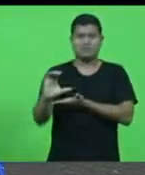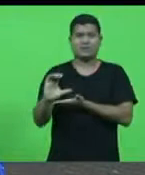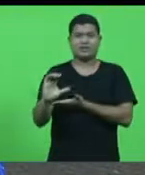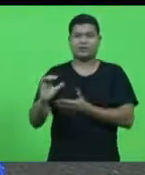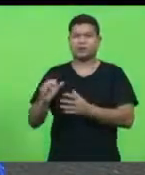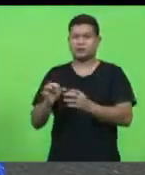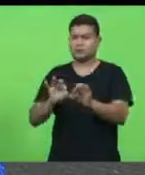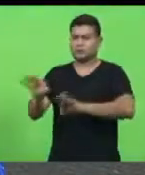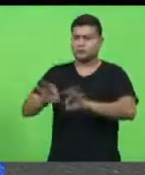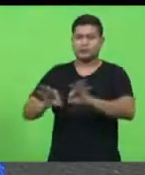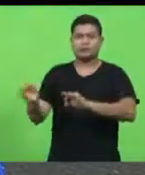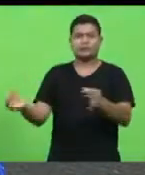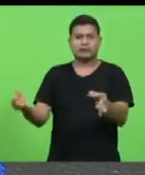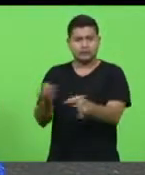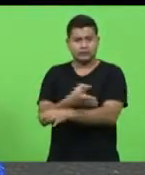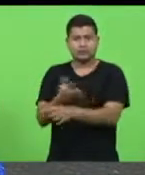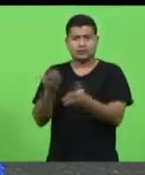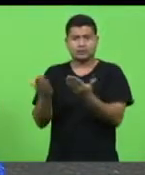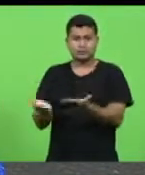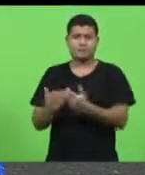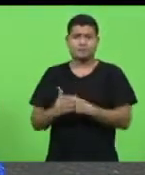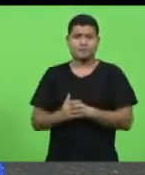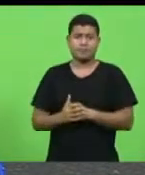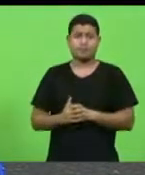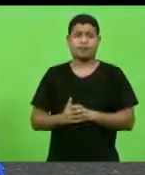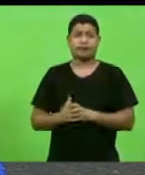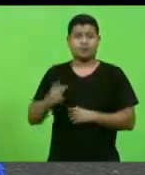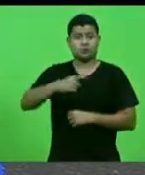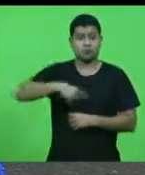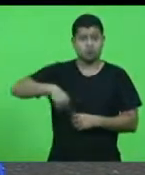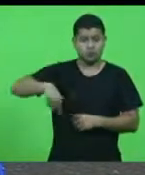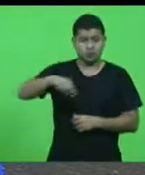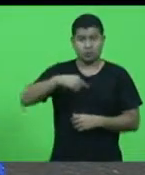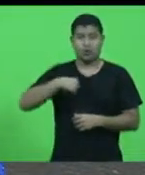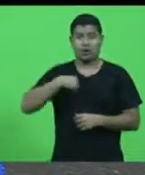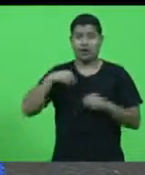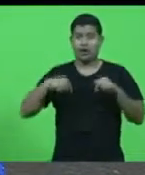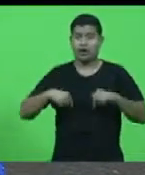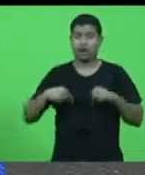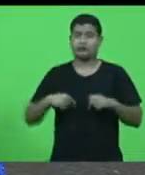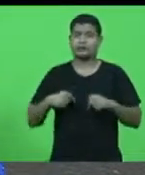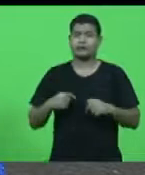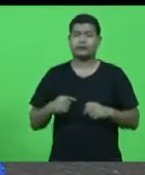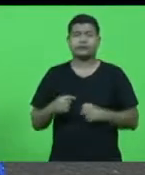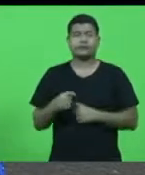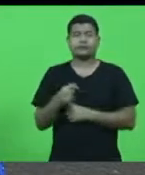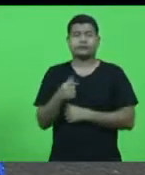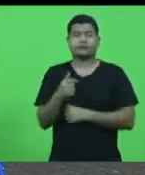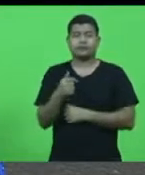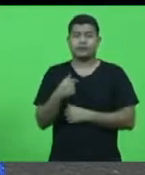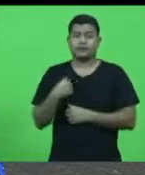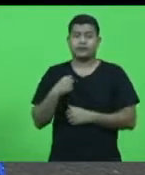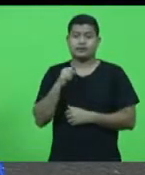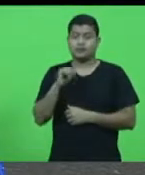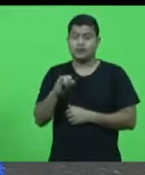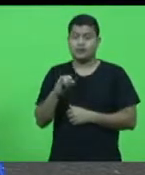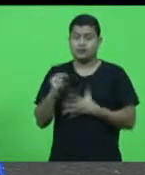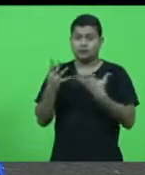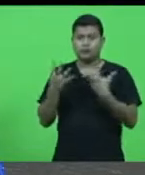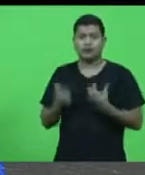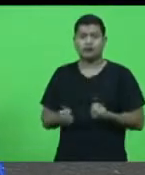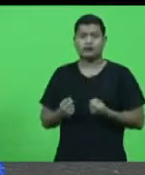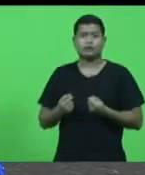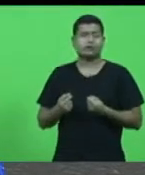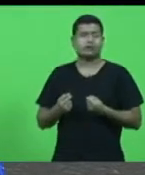conclusão, não teríamos um cronograma que nos permitisse ter a